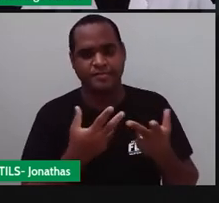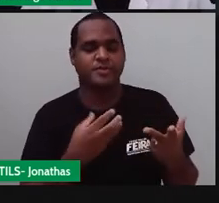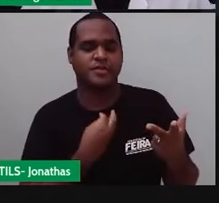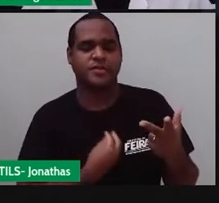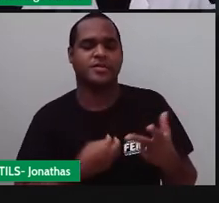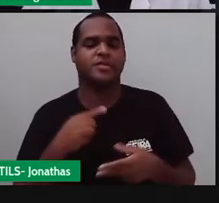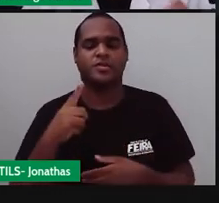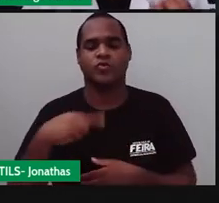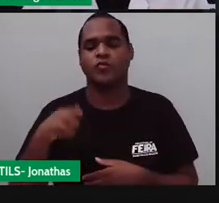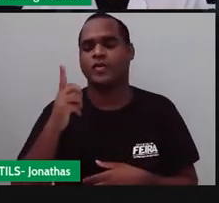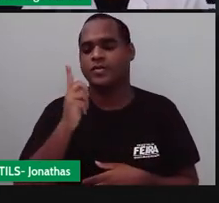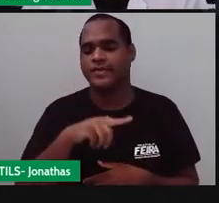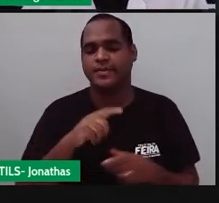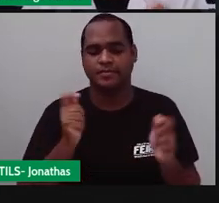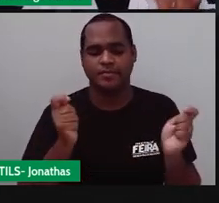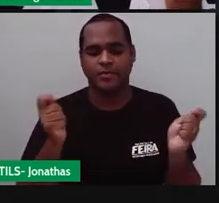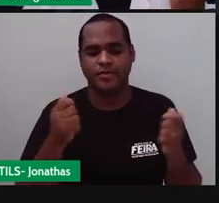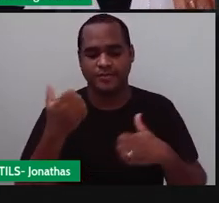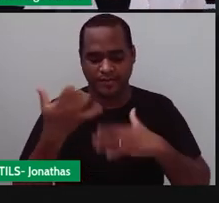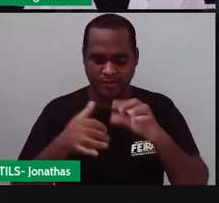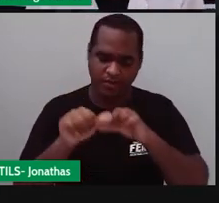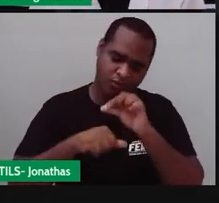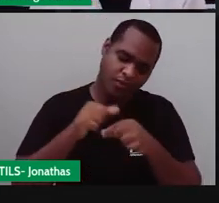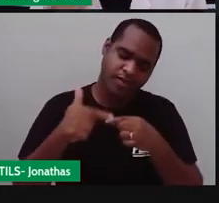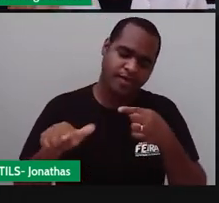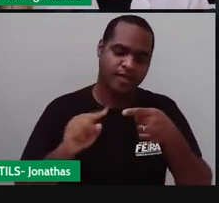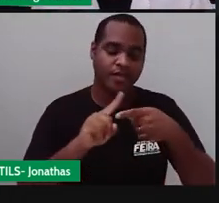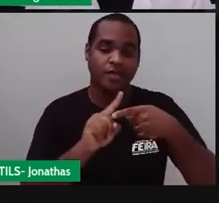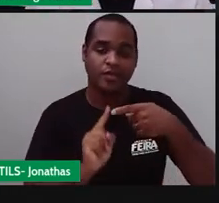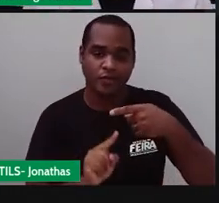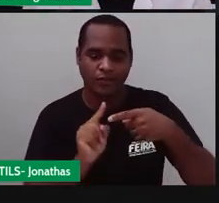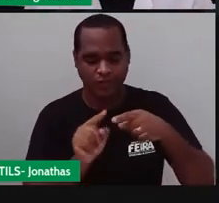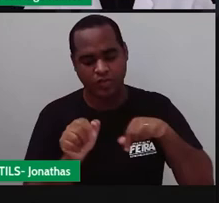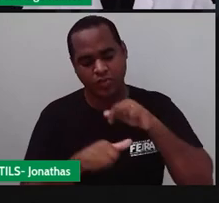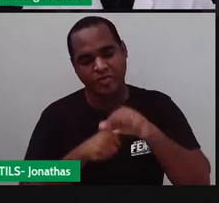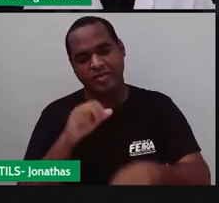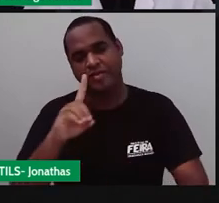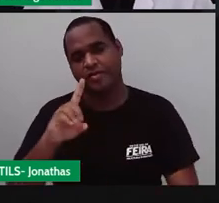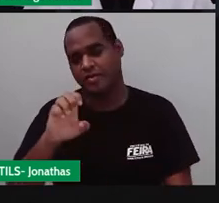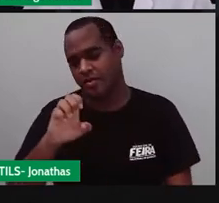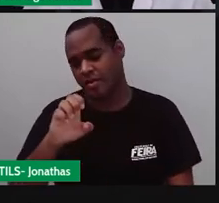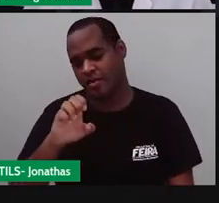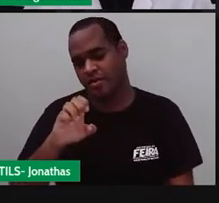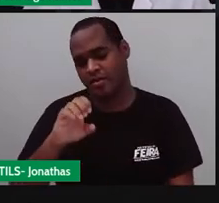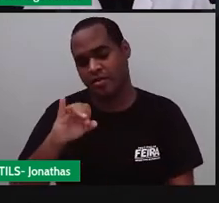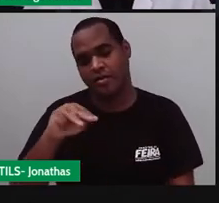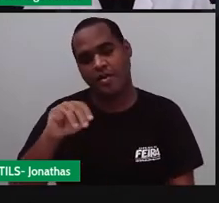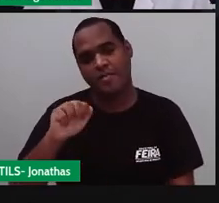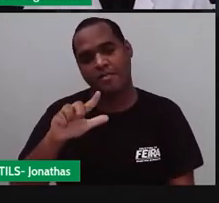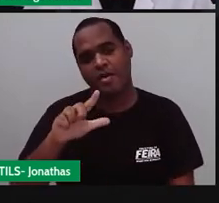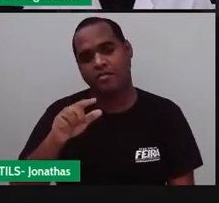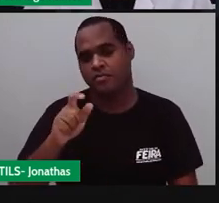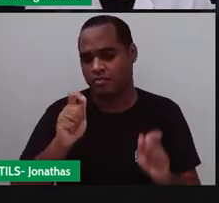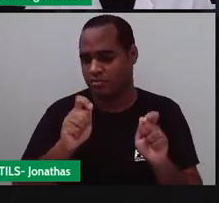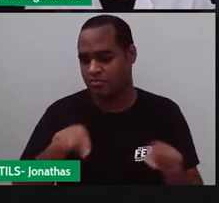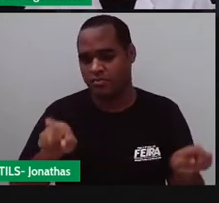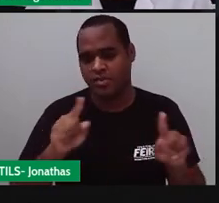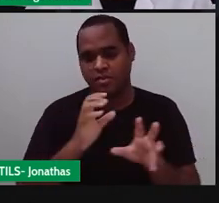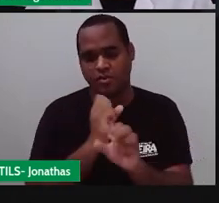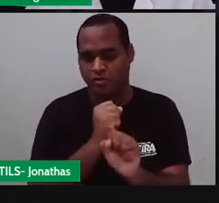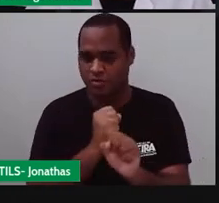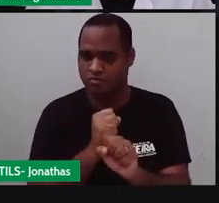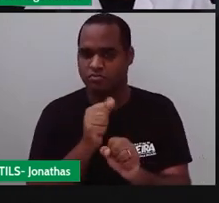pode fazer essa mudança da forma de fração para a forma decimal sem precisar da calculadora.